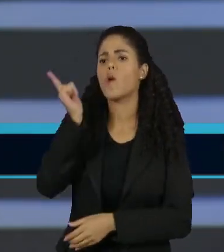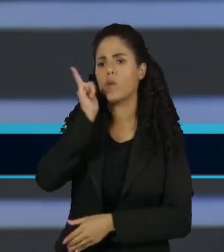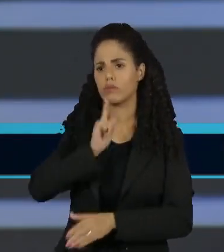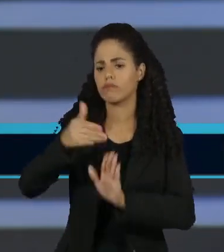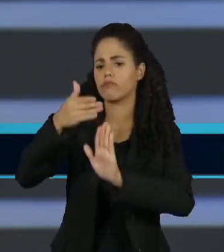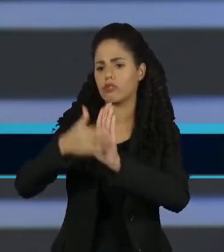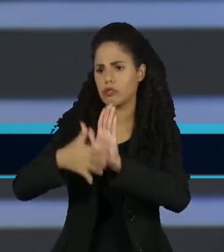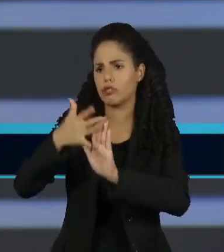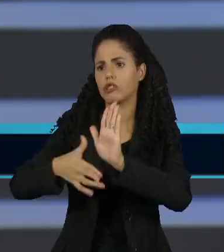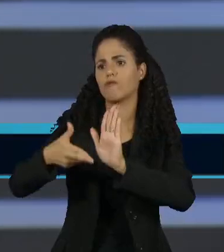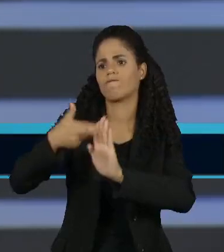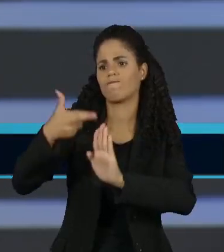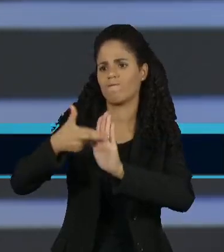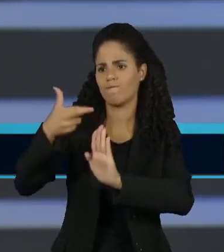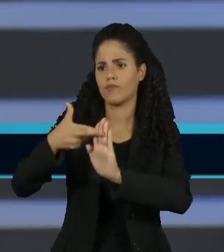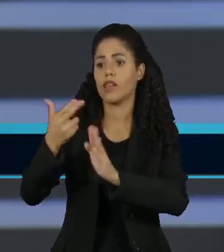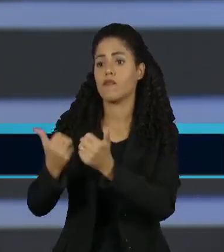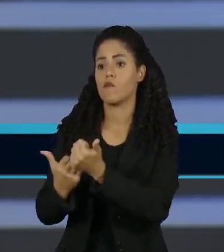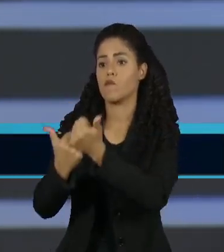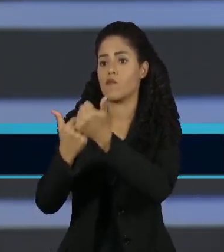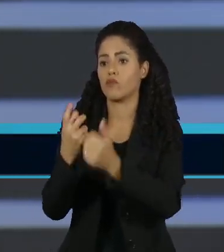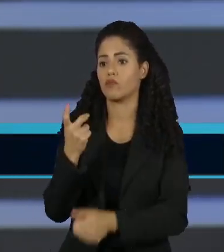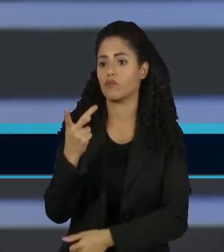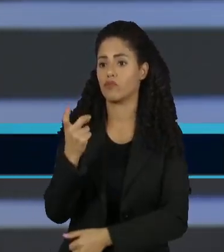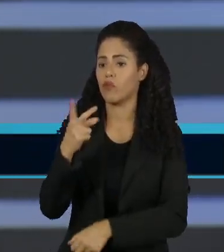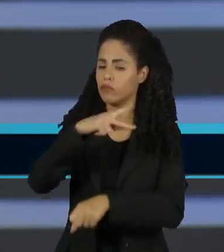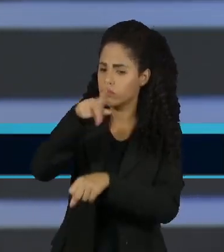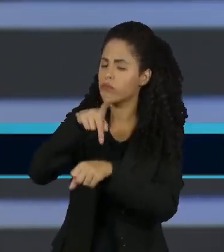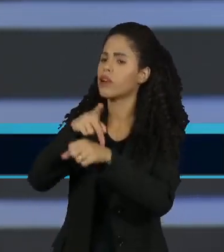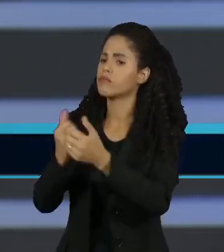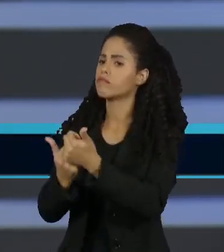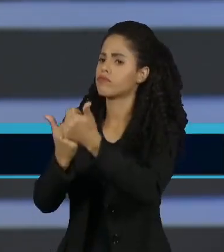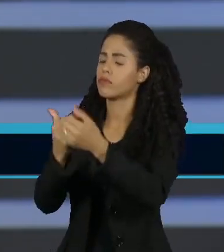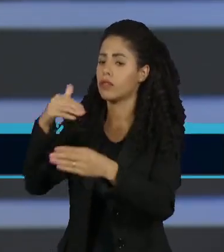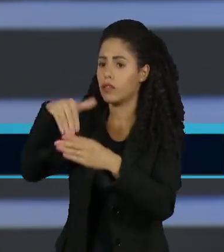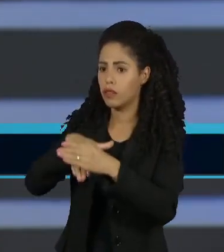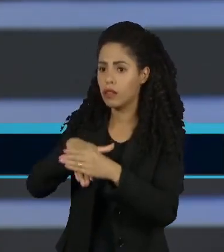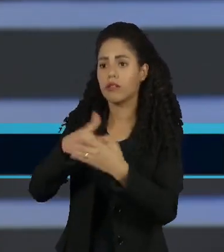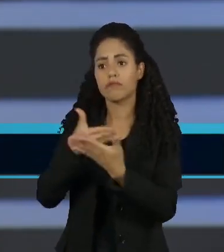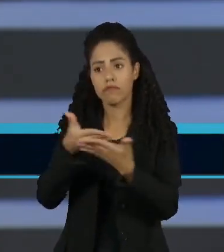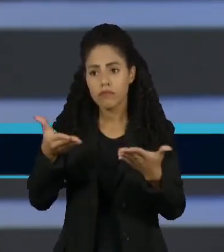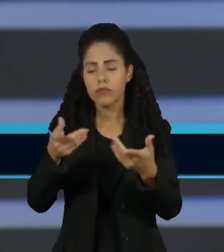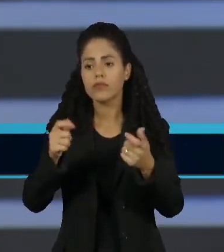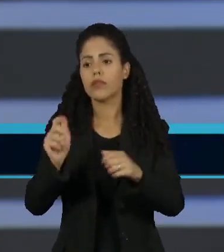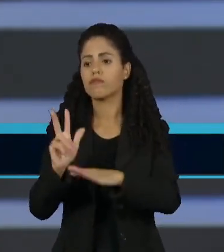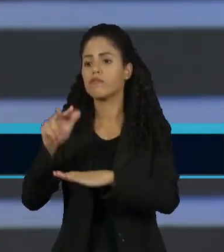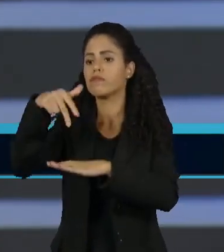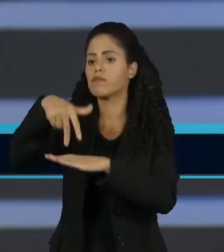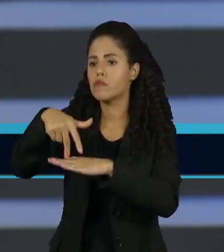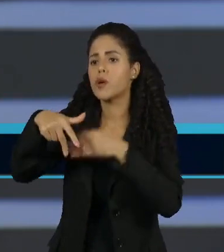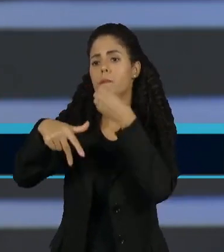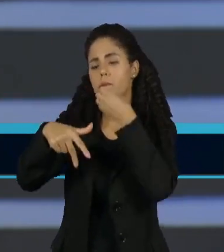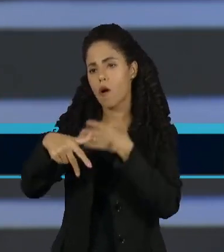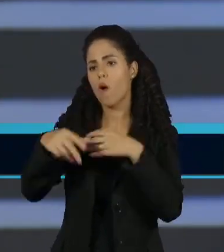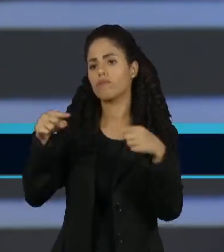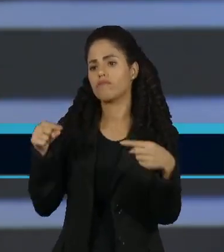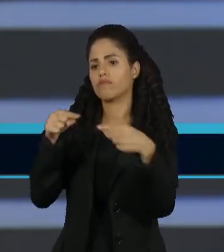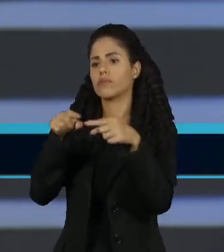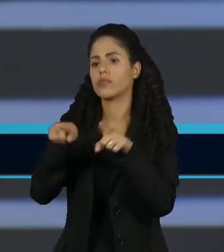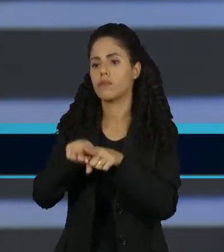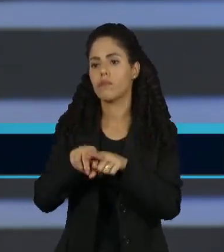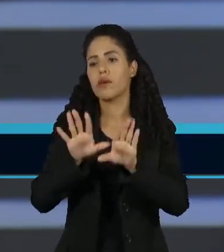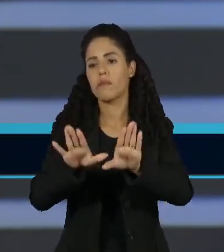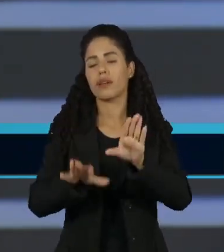apoio de diversos países e de expor, vamos dizer assim, a posição idiosincrática dos Estados